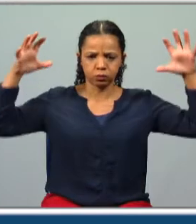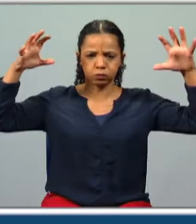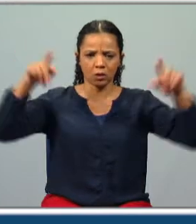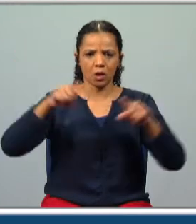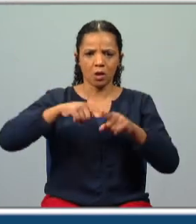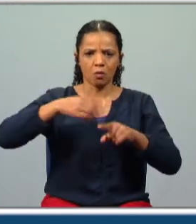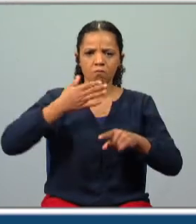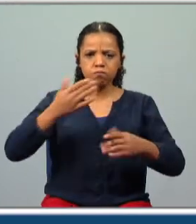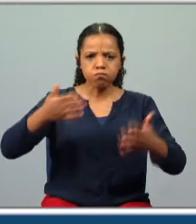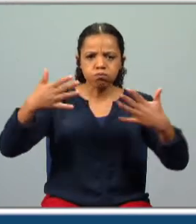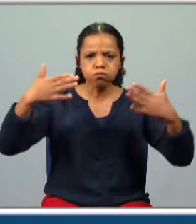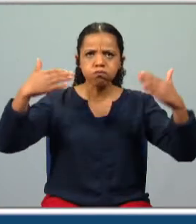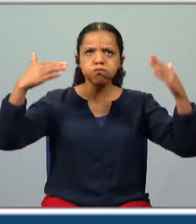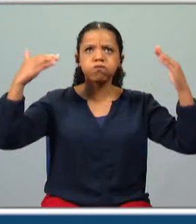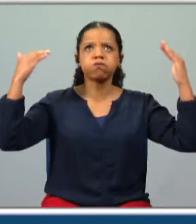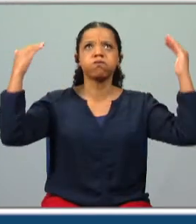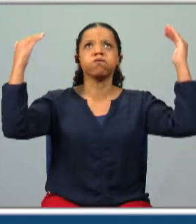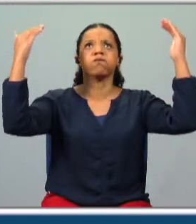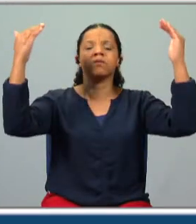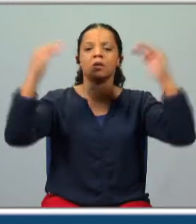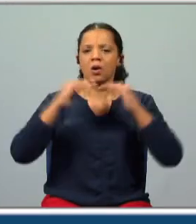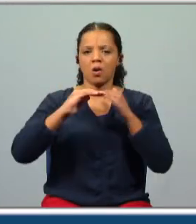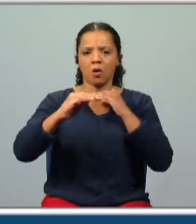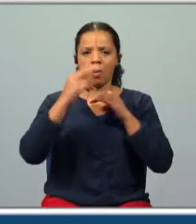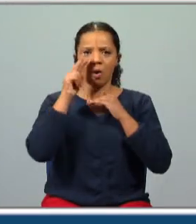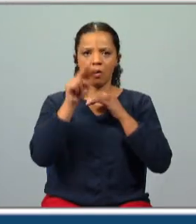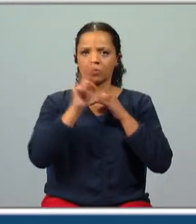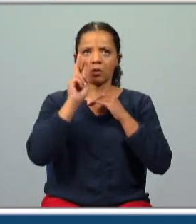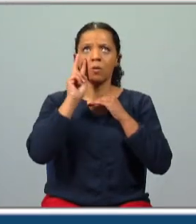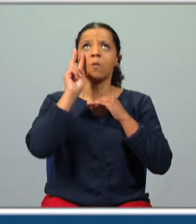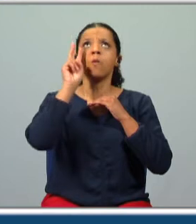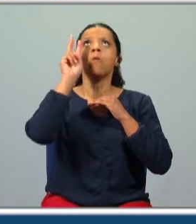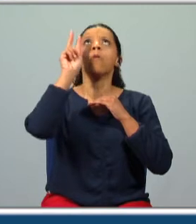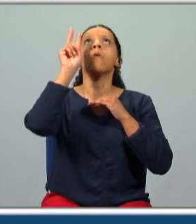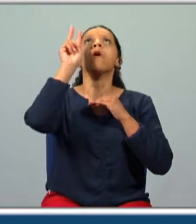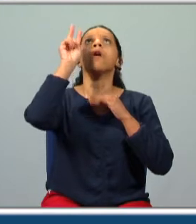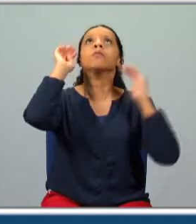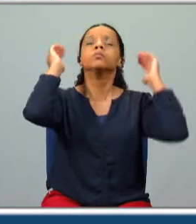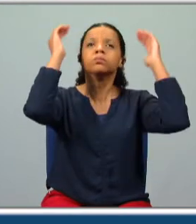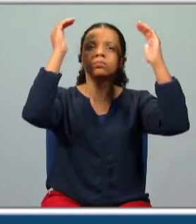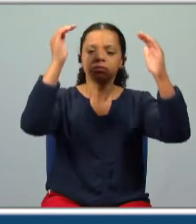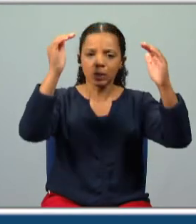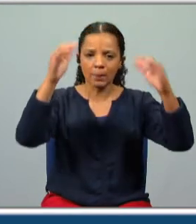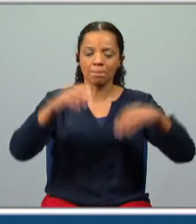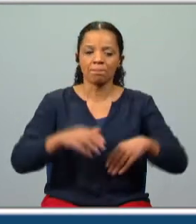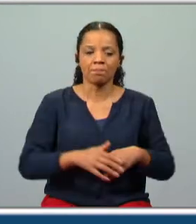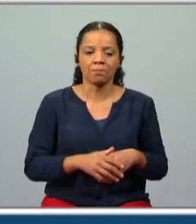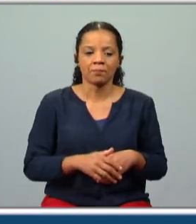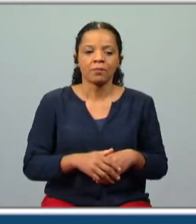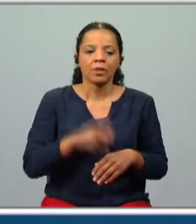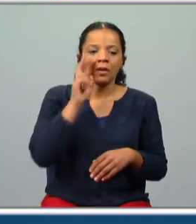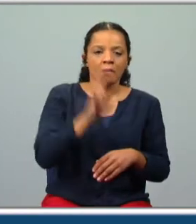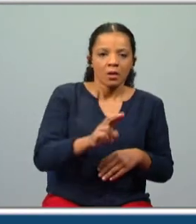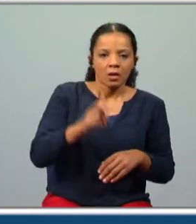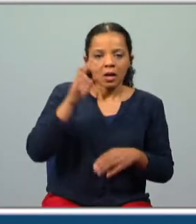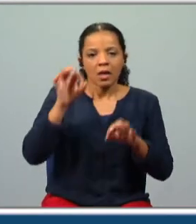portanto, era imensa, era enorme, não estava ao nível dos olhos, estava no ar. E o que é que se vê e o que é que